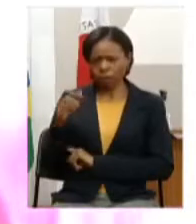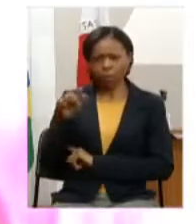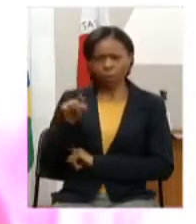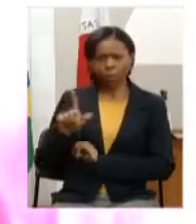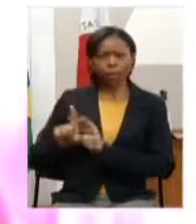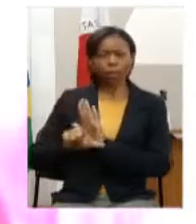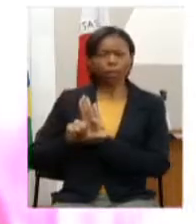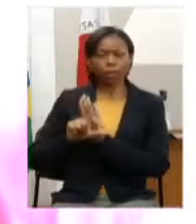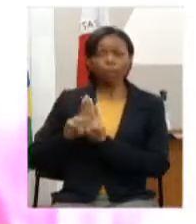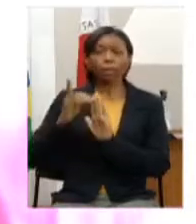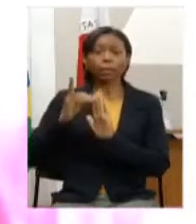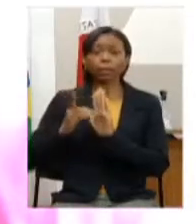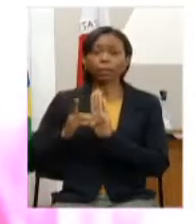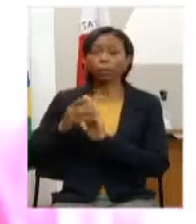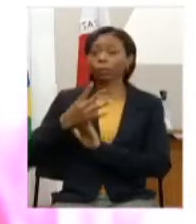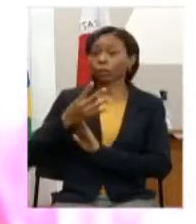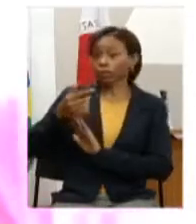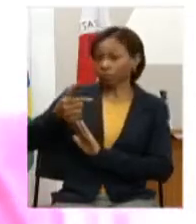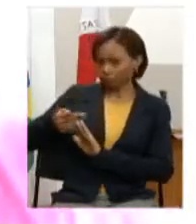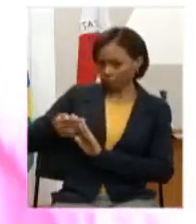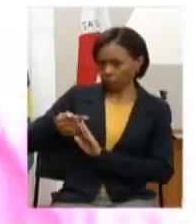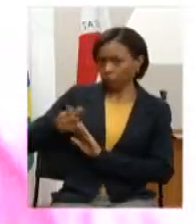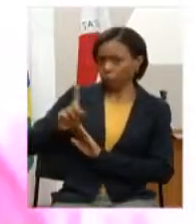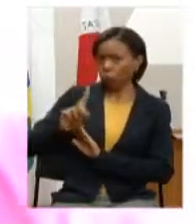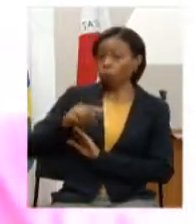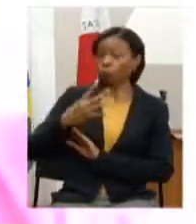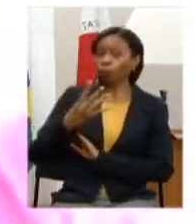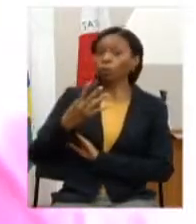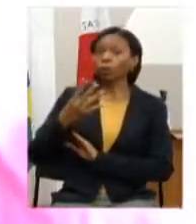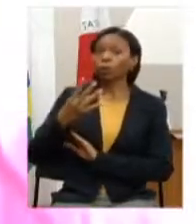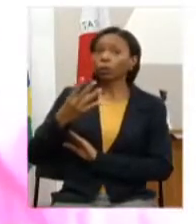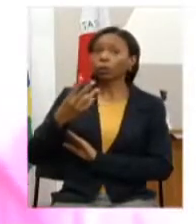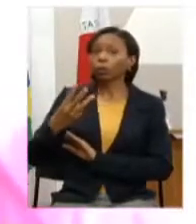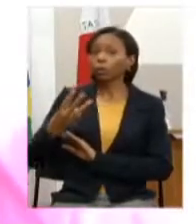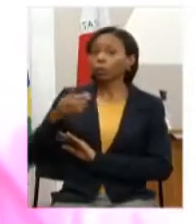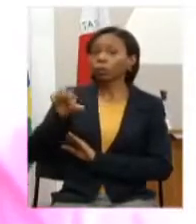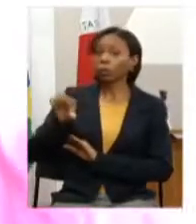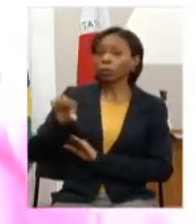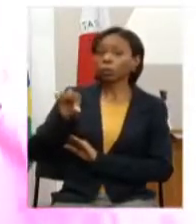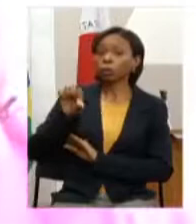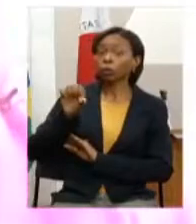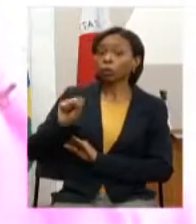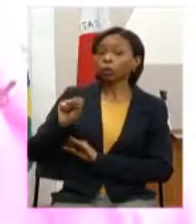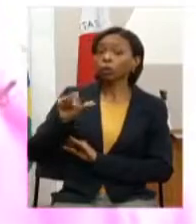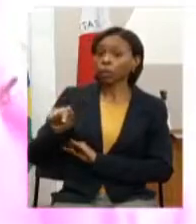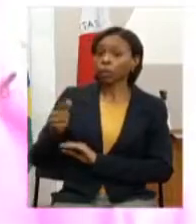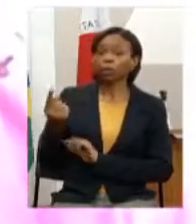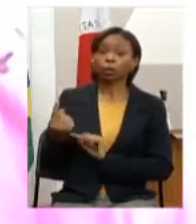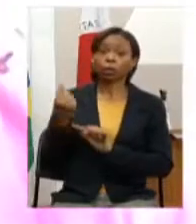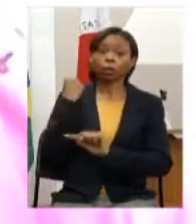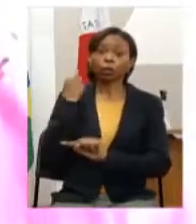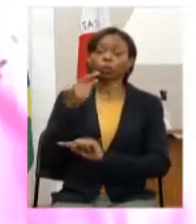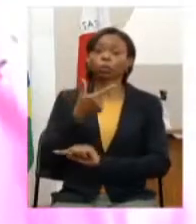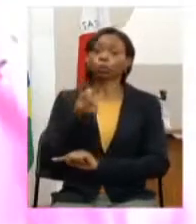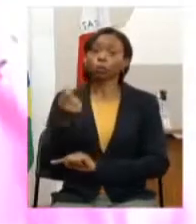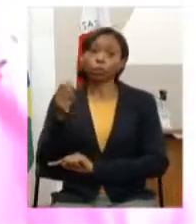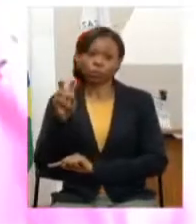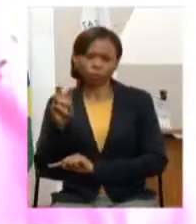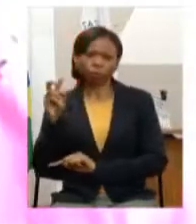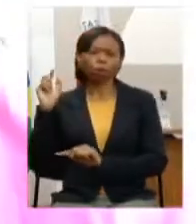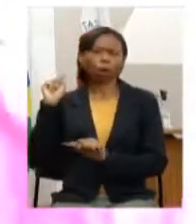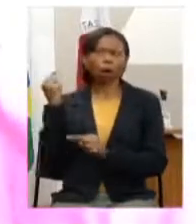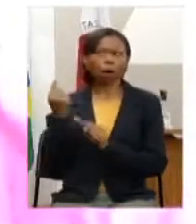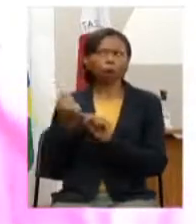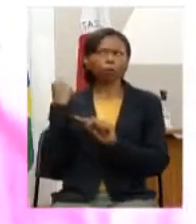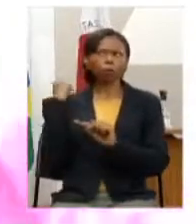decreto 47 43 97 987 de 2005 e de lá pra cá de